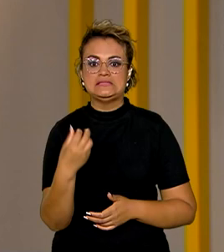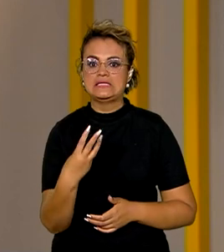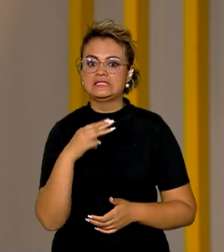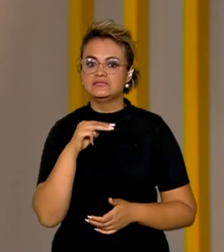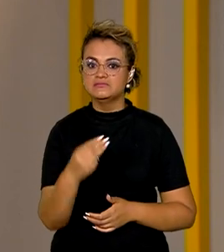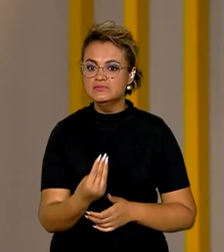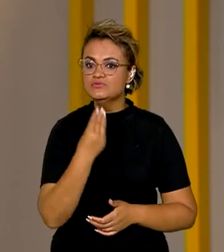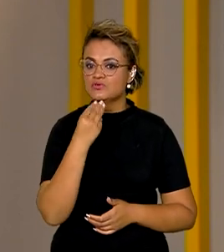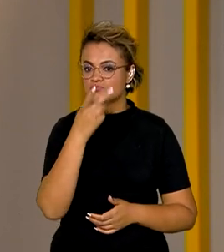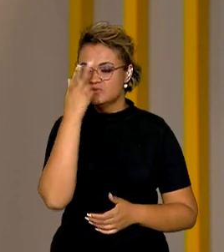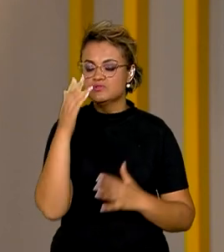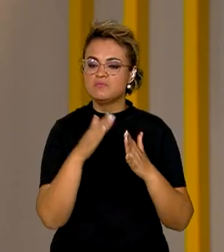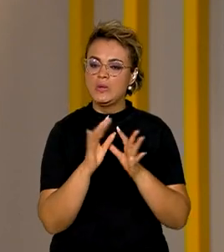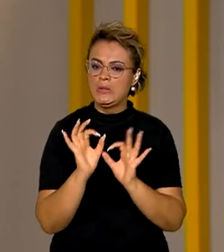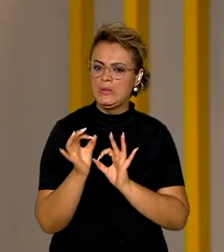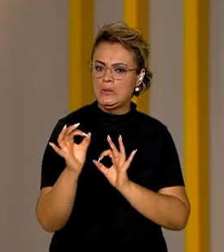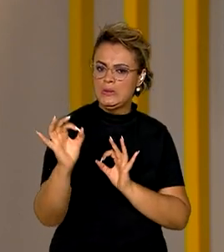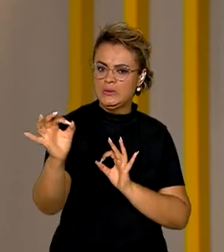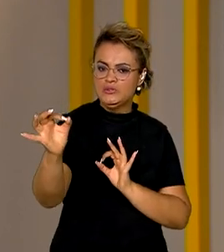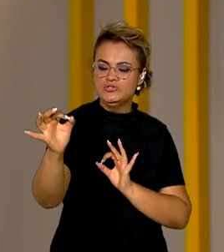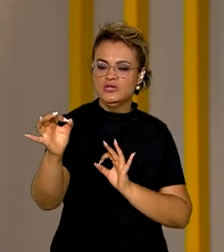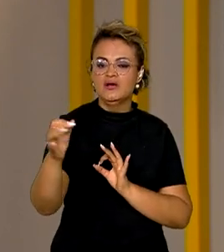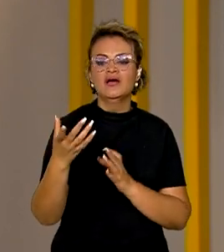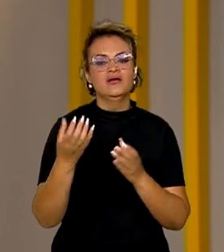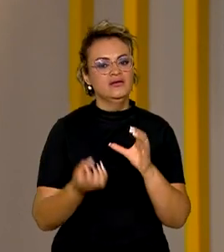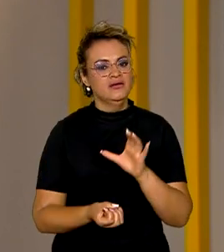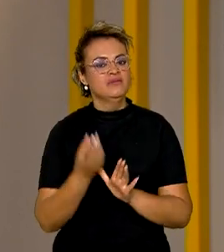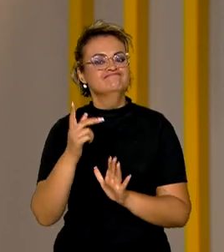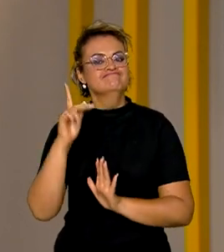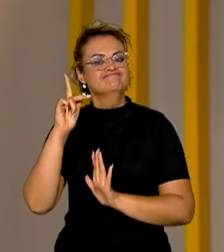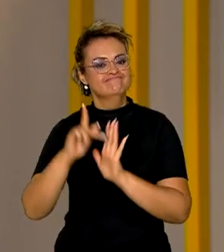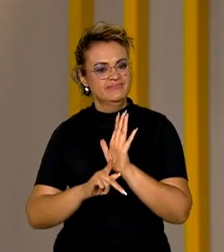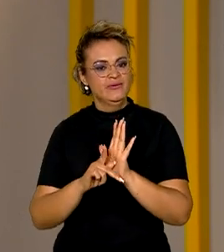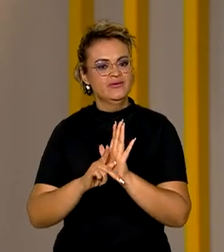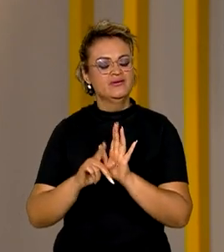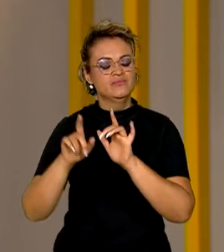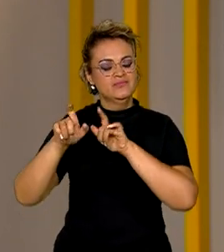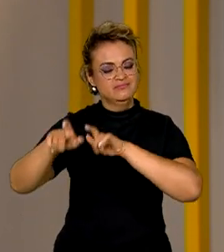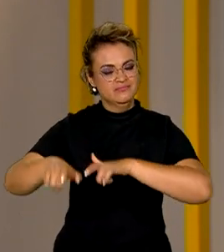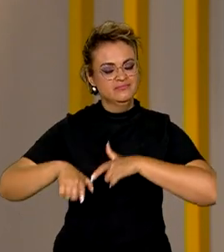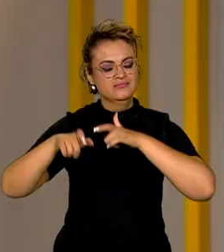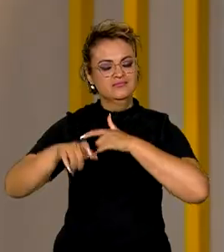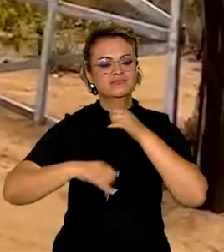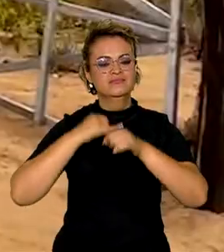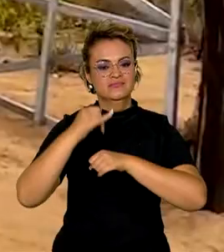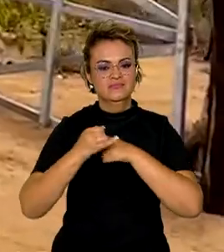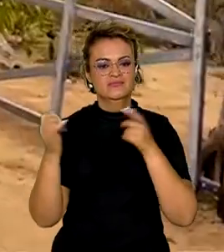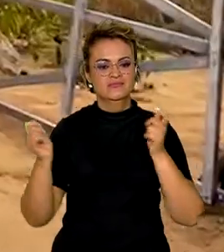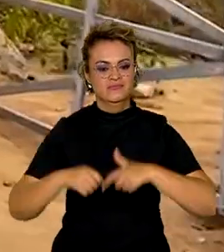brasileiros que vivem em regiões remotas que foi desenvolvido o programa Rural Mais Conectado.